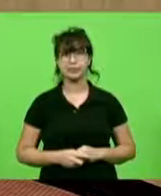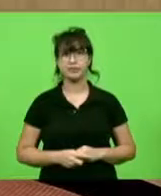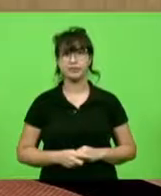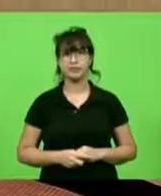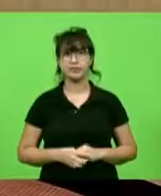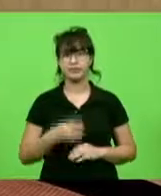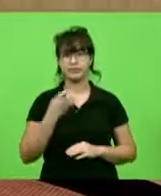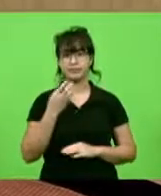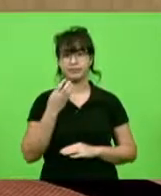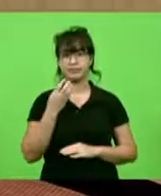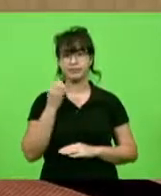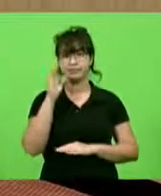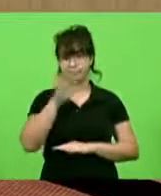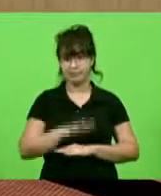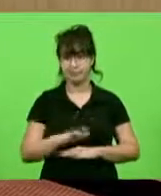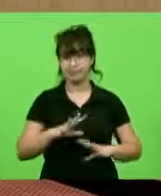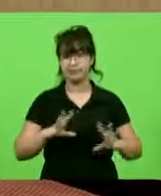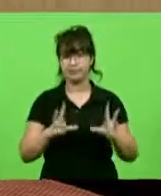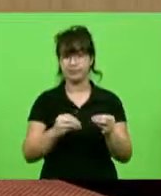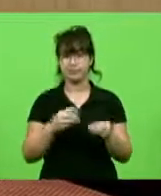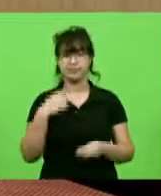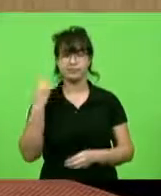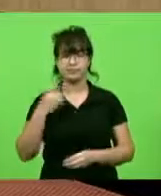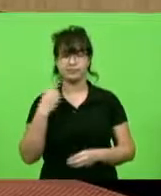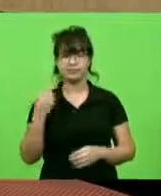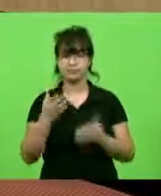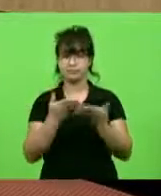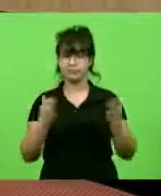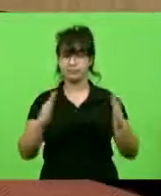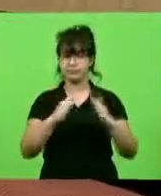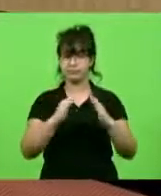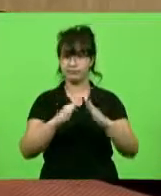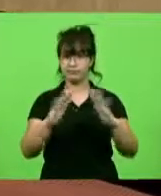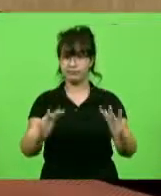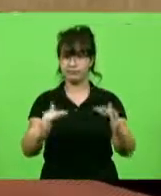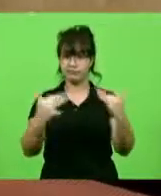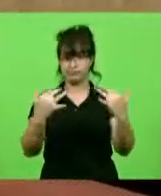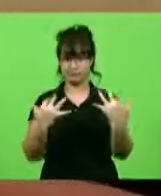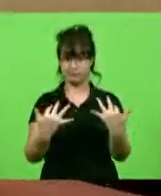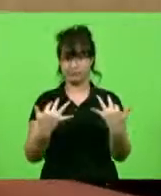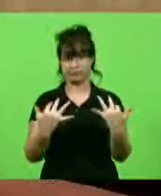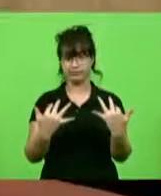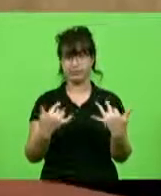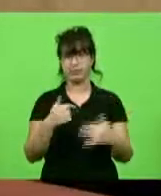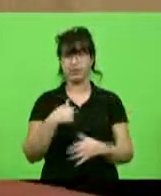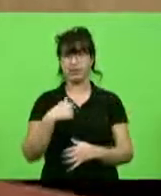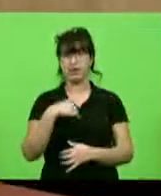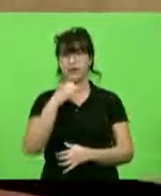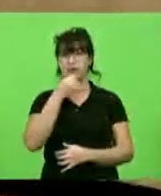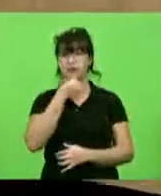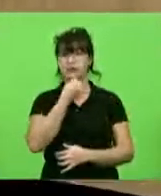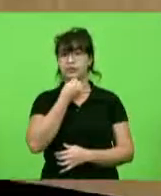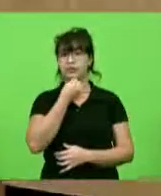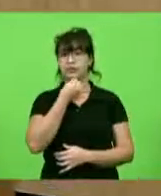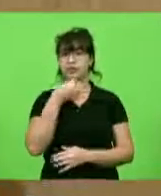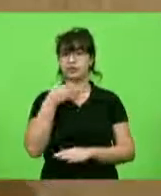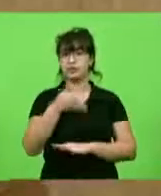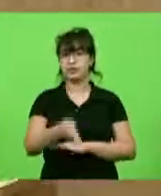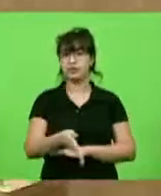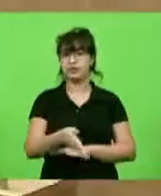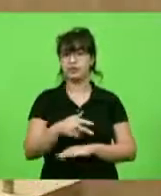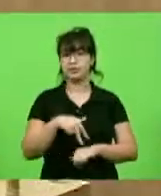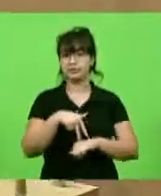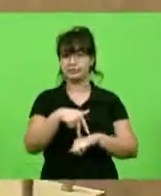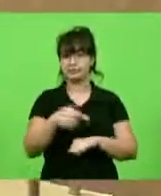Boa tarde, senhores deputados, aqueles que nos assistem de casa. É um motivo muito triste que me traz à tribuna mais uma